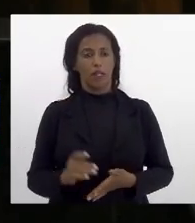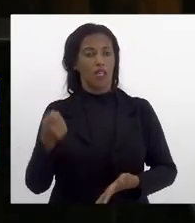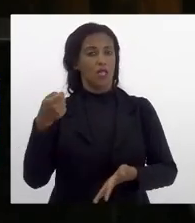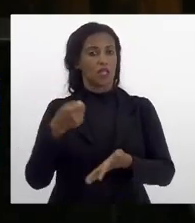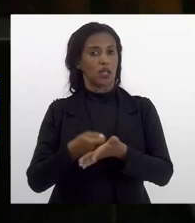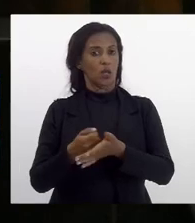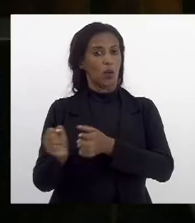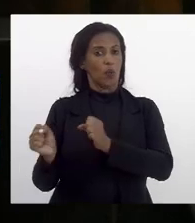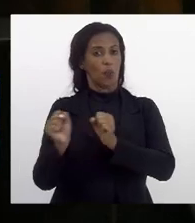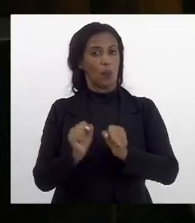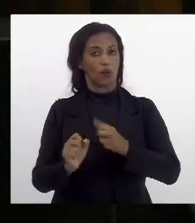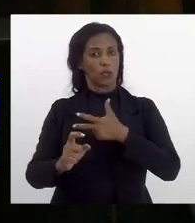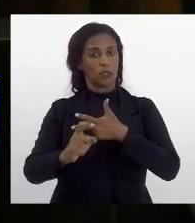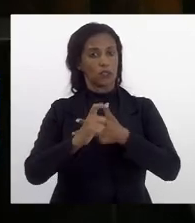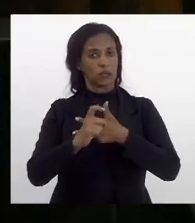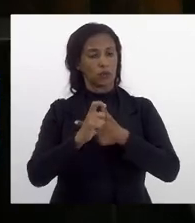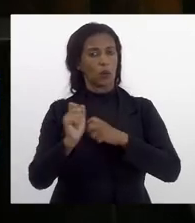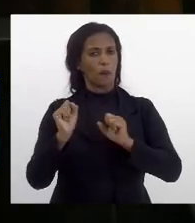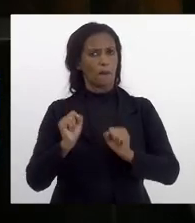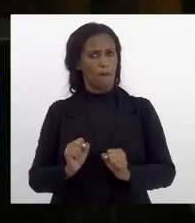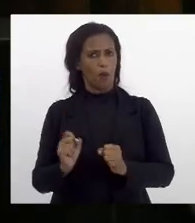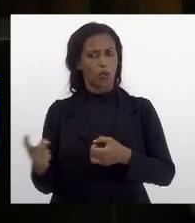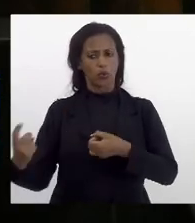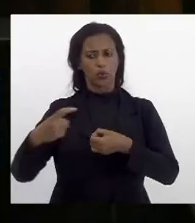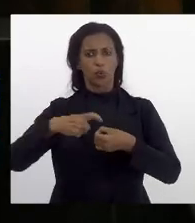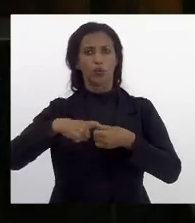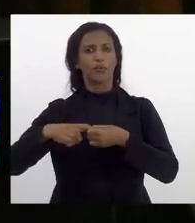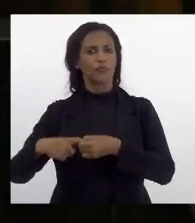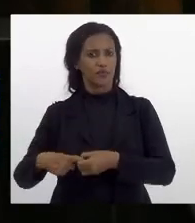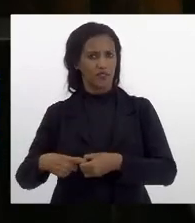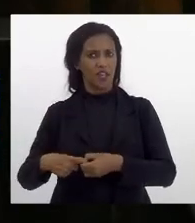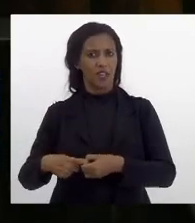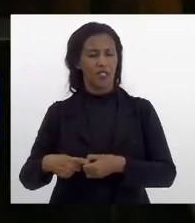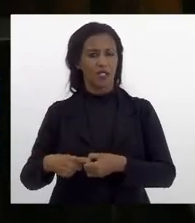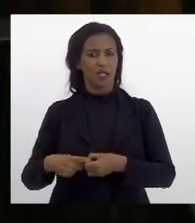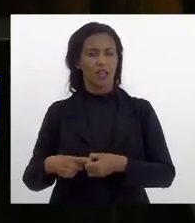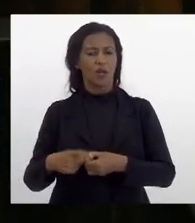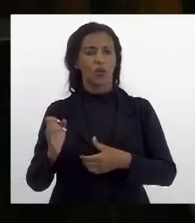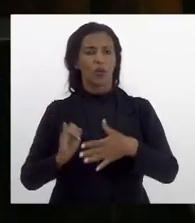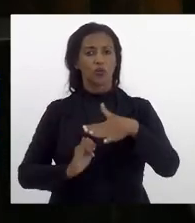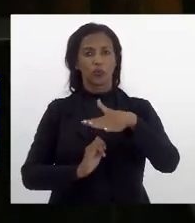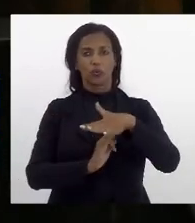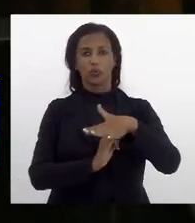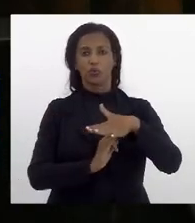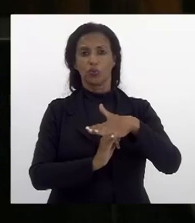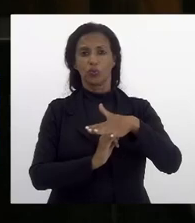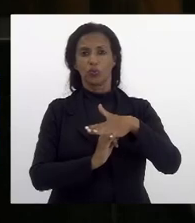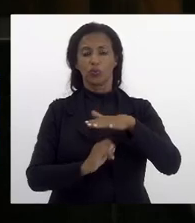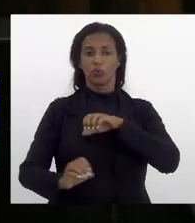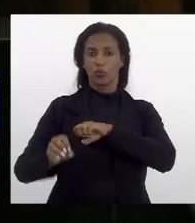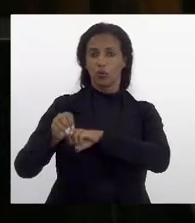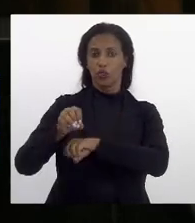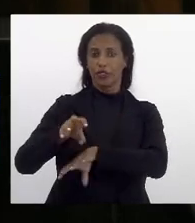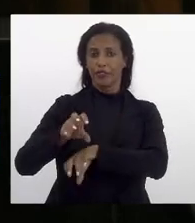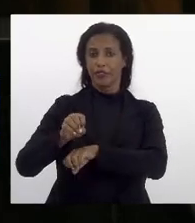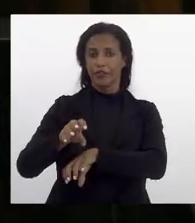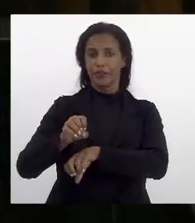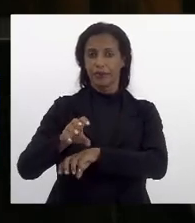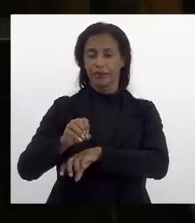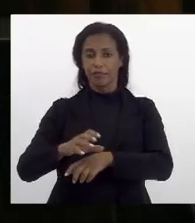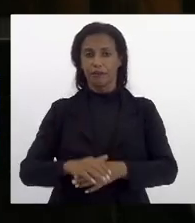o poder executivo poderá firmar convênio com instituições educacionais